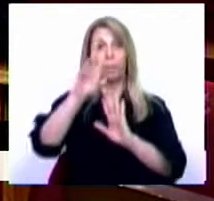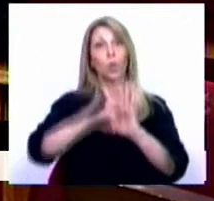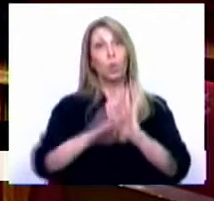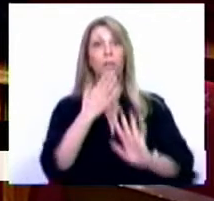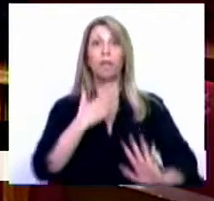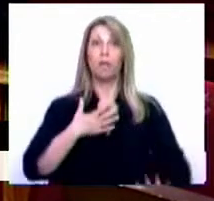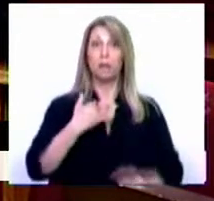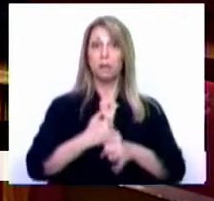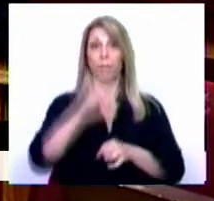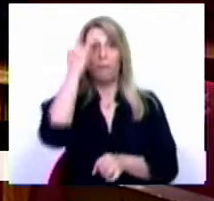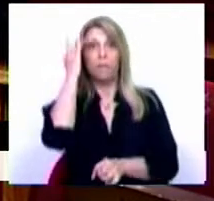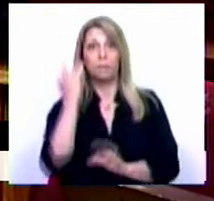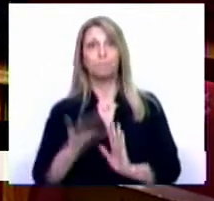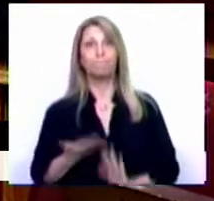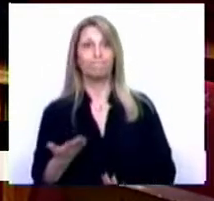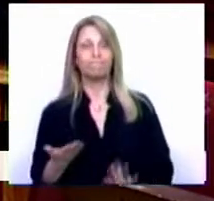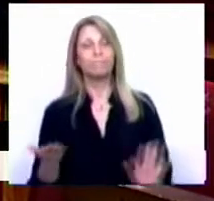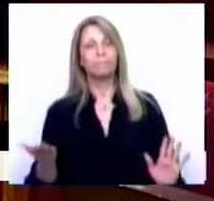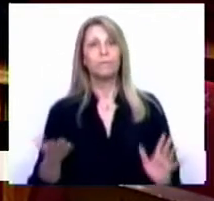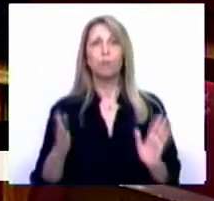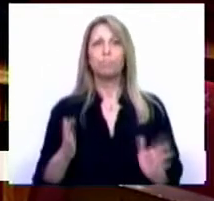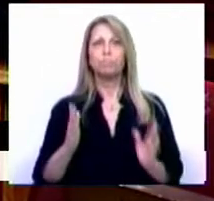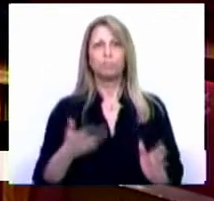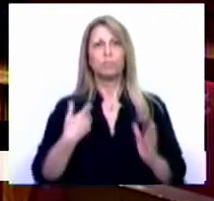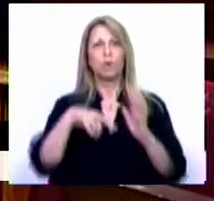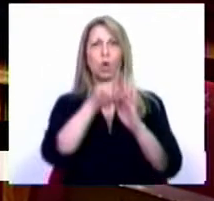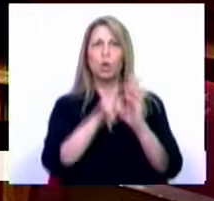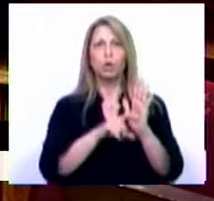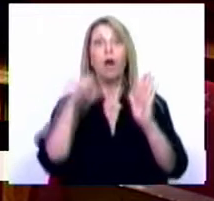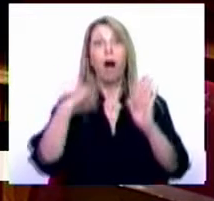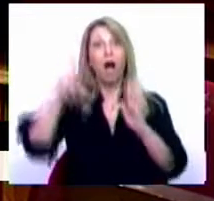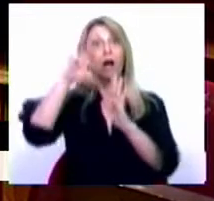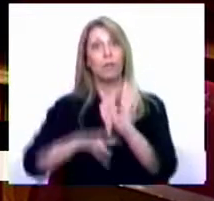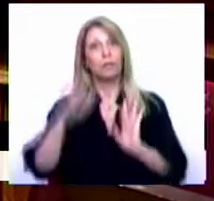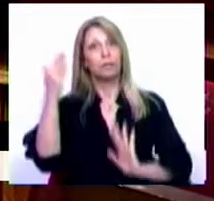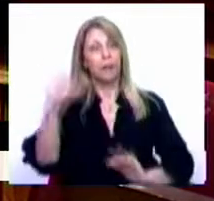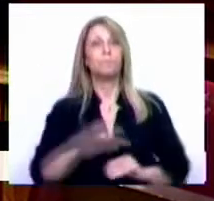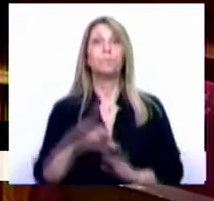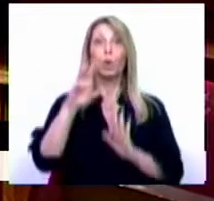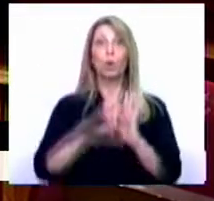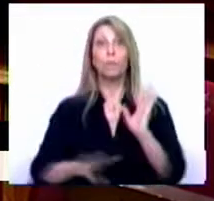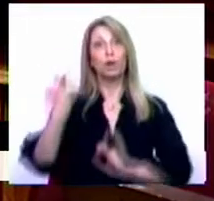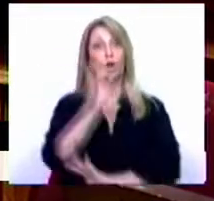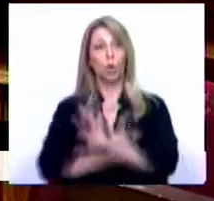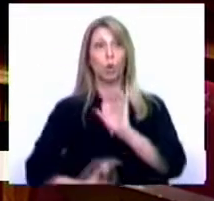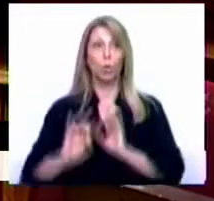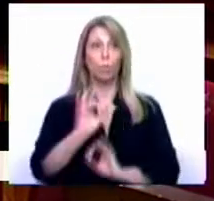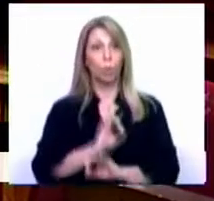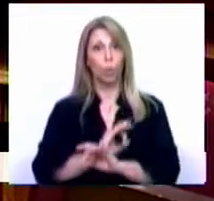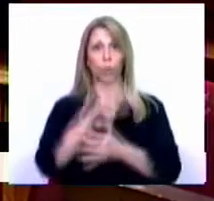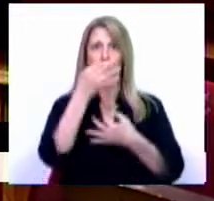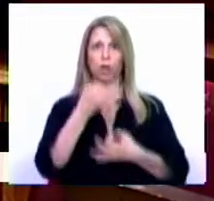trabalho. Não precisamos de resoluções, temos regulamentos. Temos regulamentos europeus a disciplinar